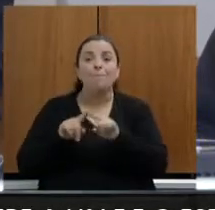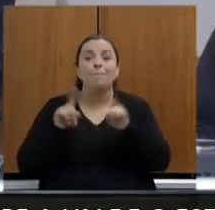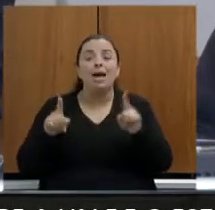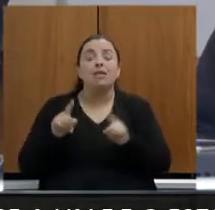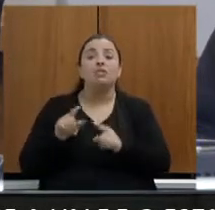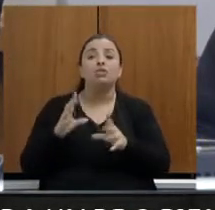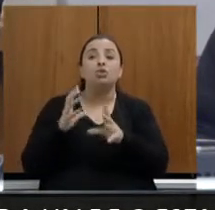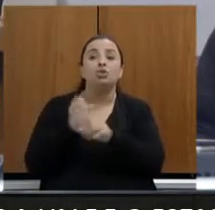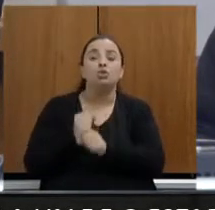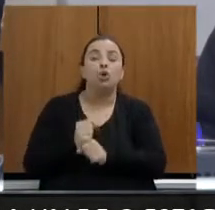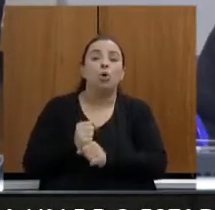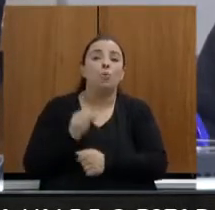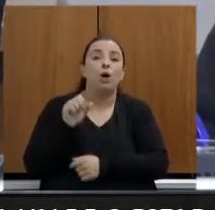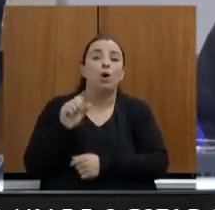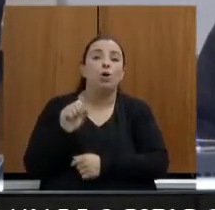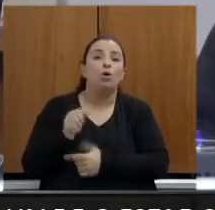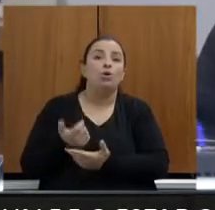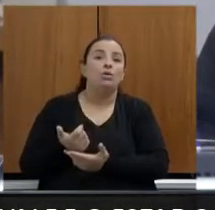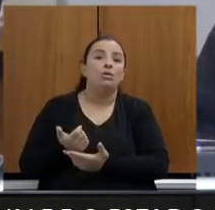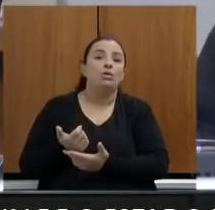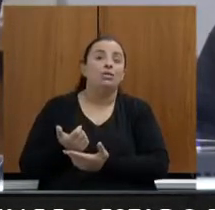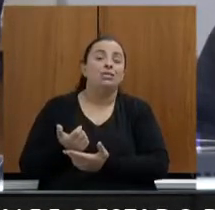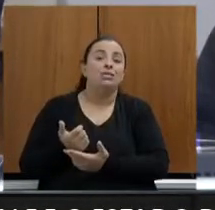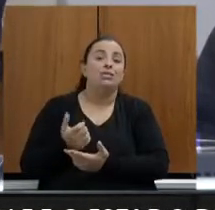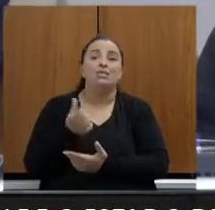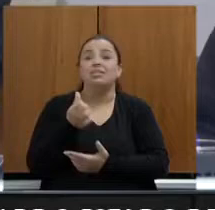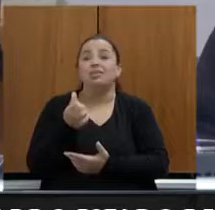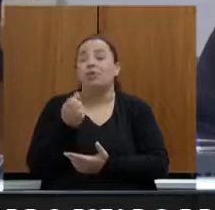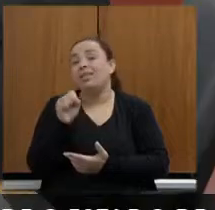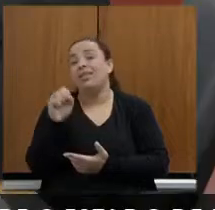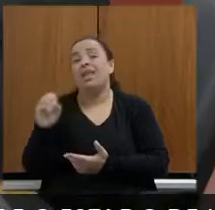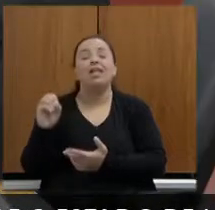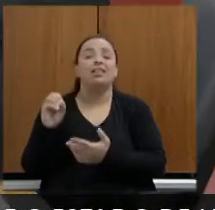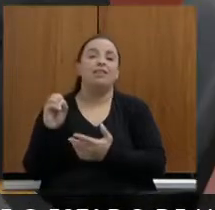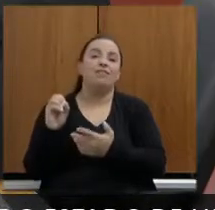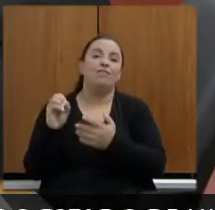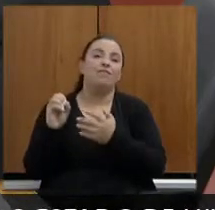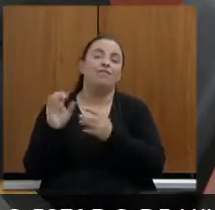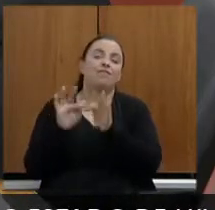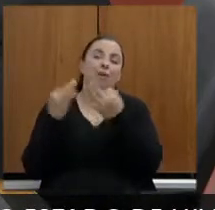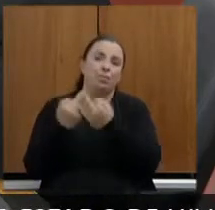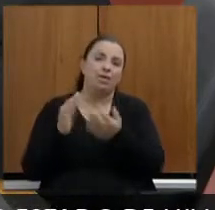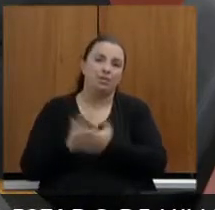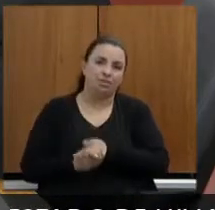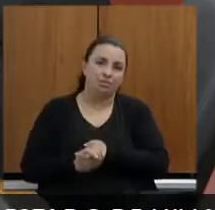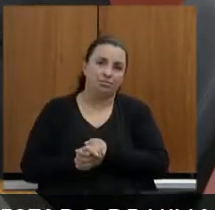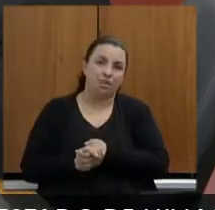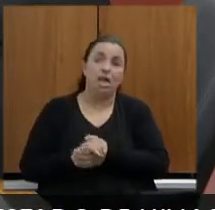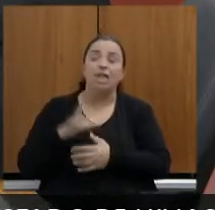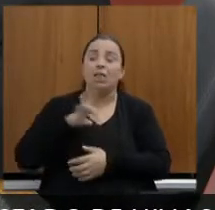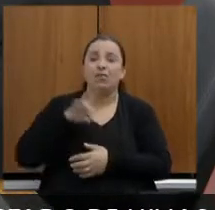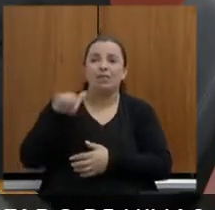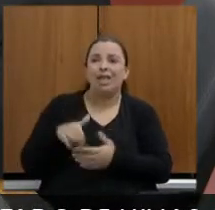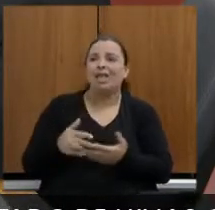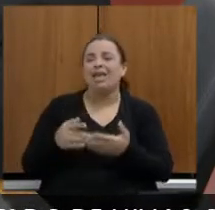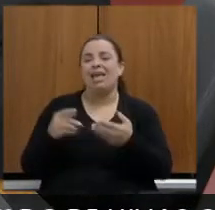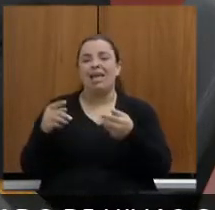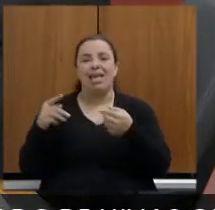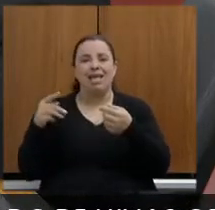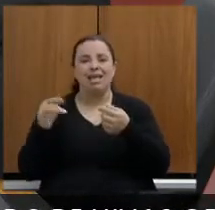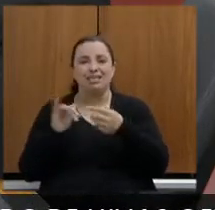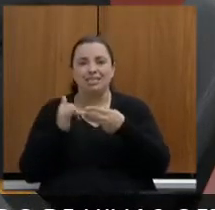regularização fundiária, mas com toda a infraestrutura instalada, SEMIG, COPASA. Então, quer dizer, é consolidado. Não dá para dizer que o camarada